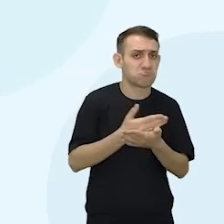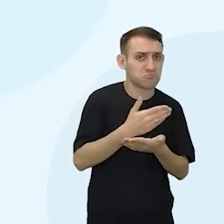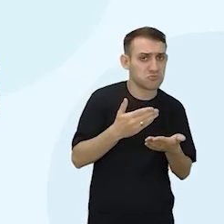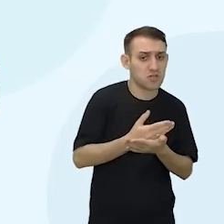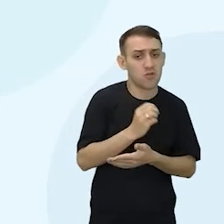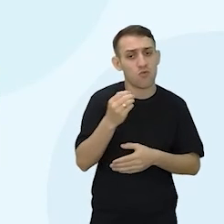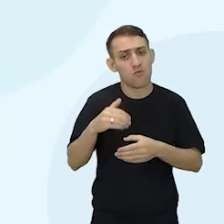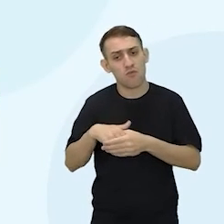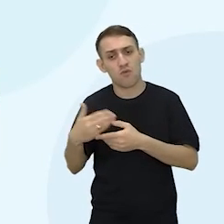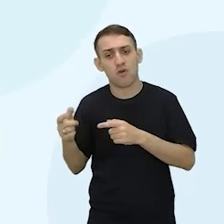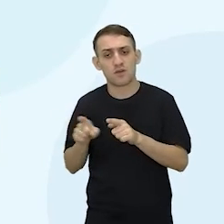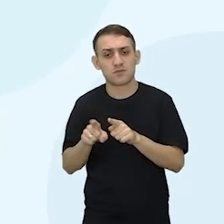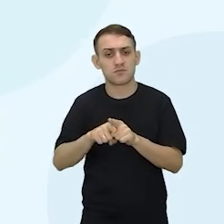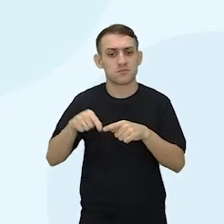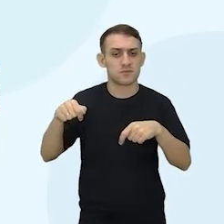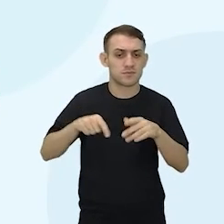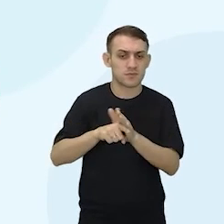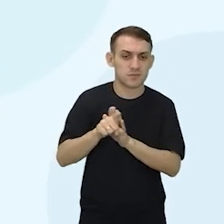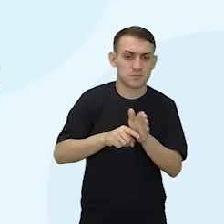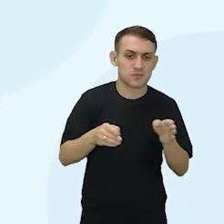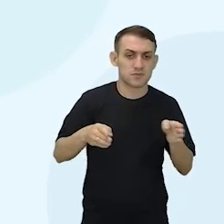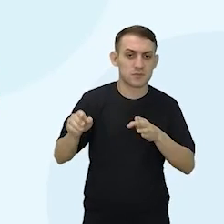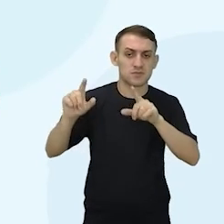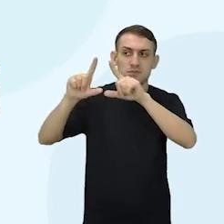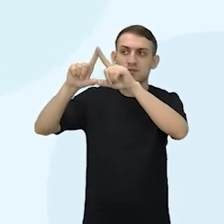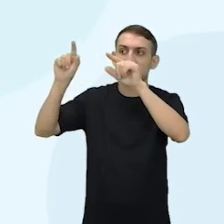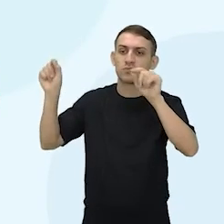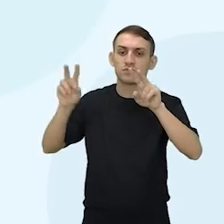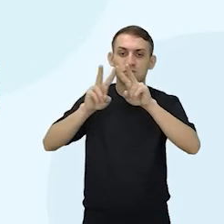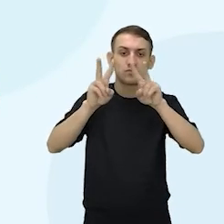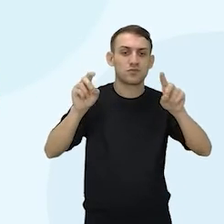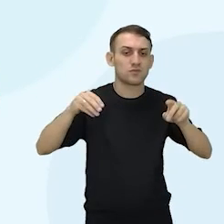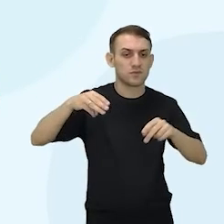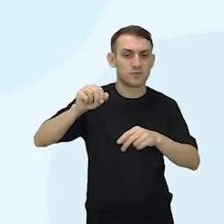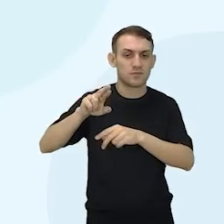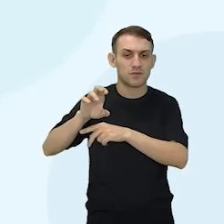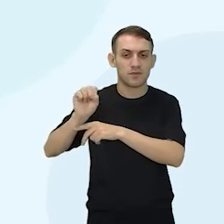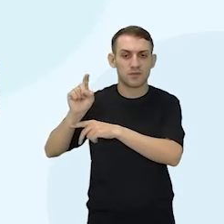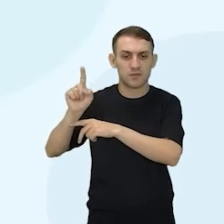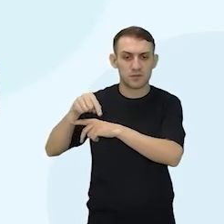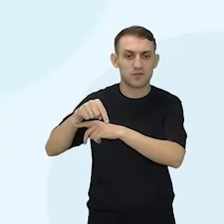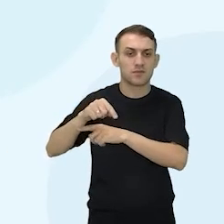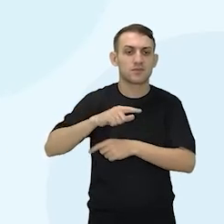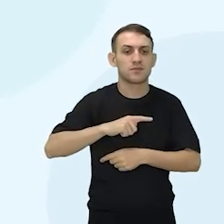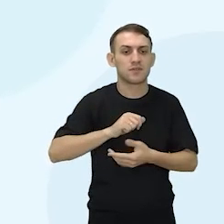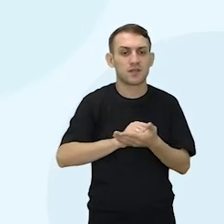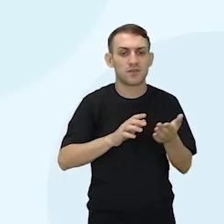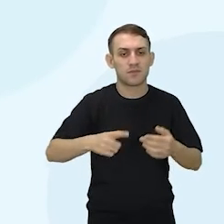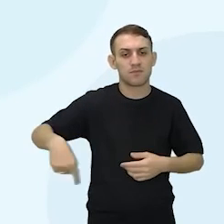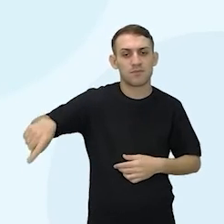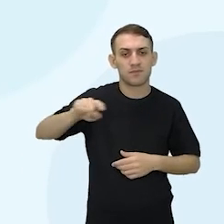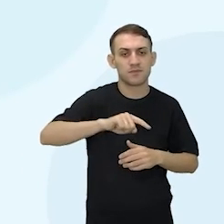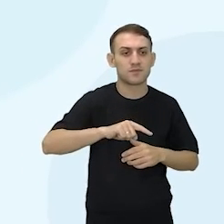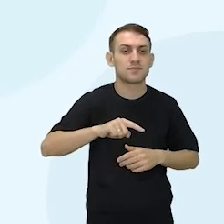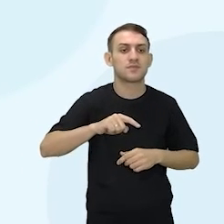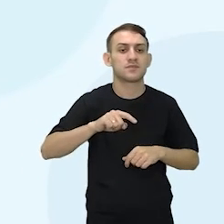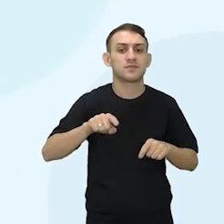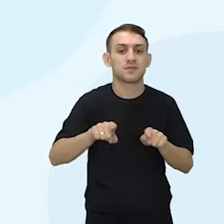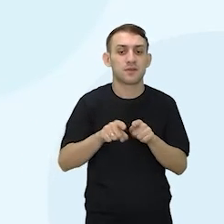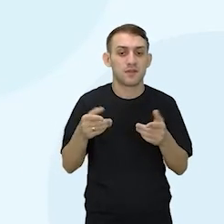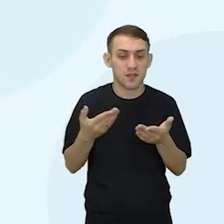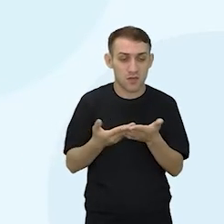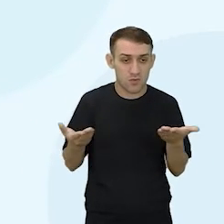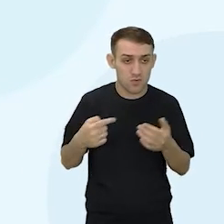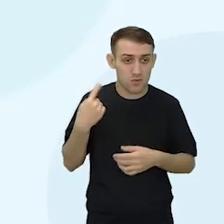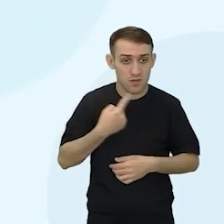quanto fora, e pesquisar as fases da lua em relação às marés. Deixei de atividade. Ok. Na aula de hoje,